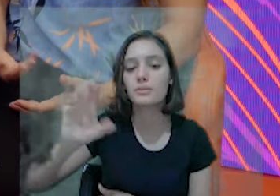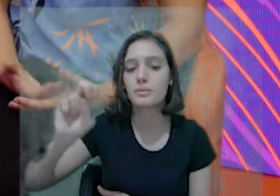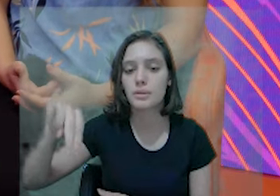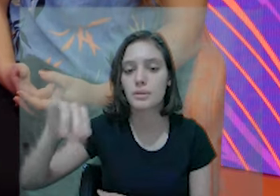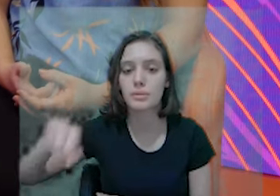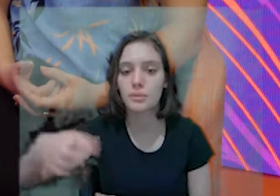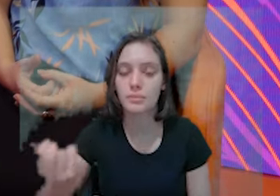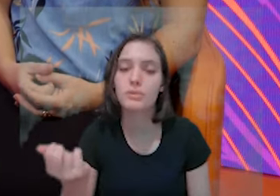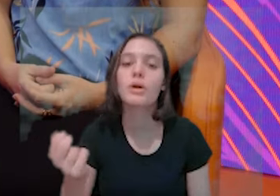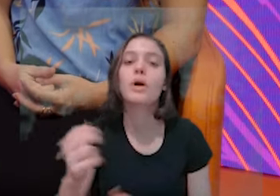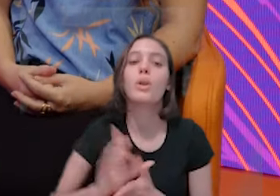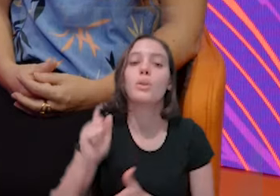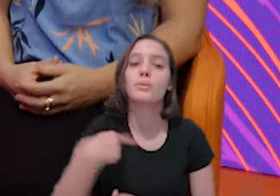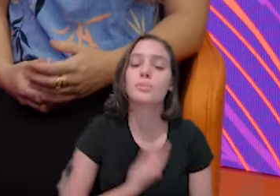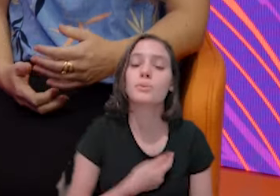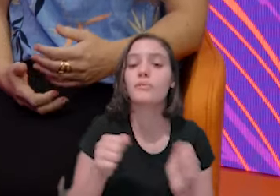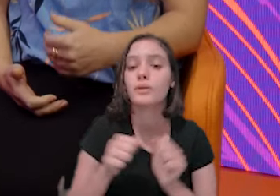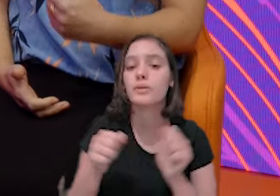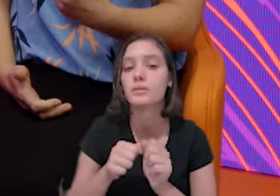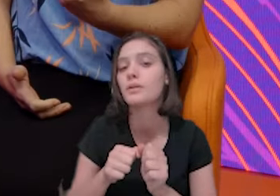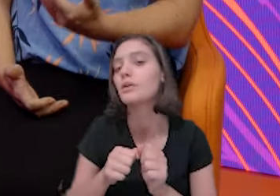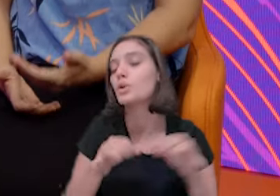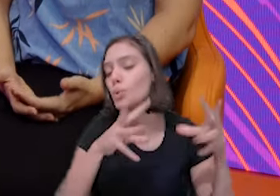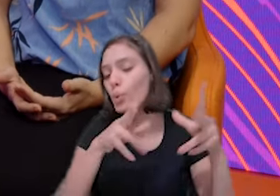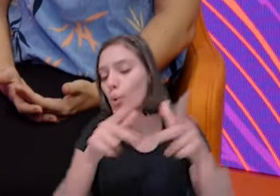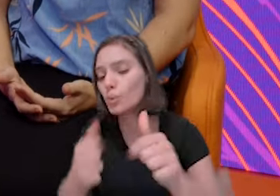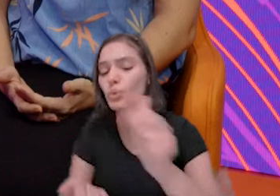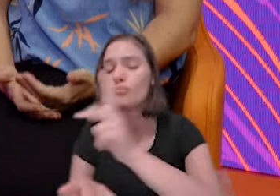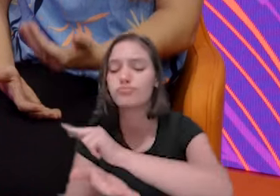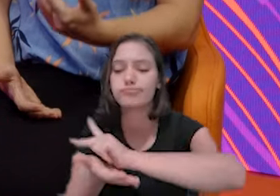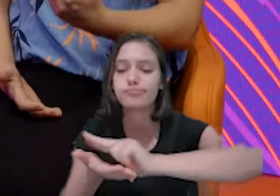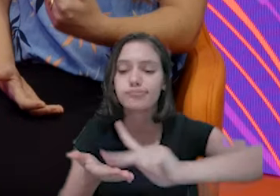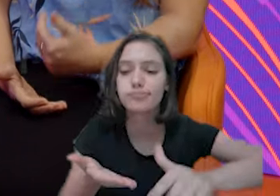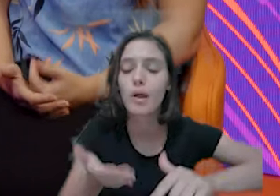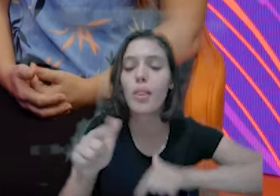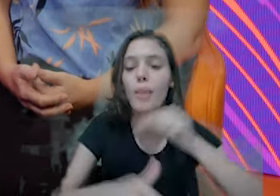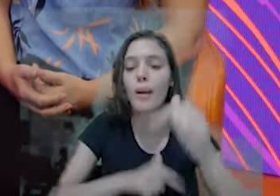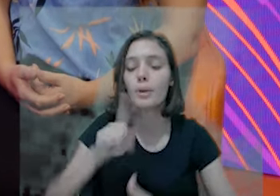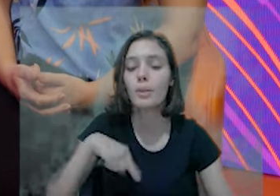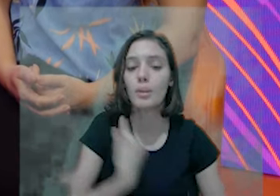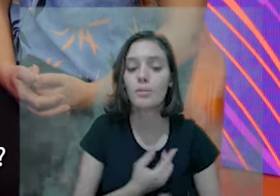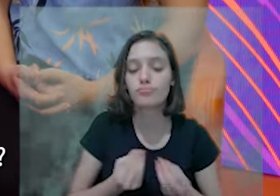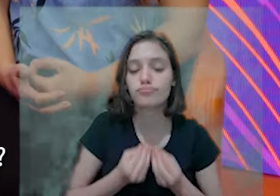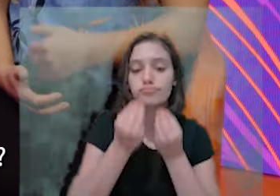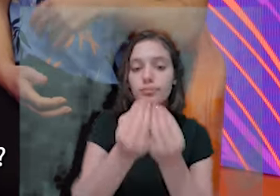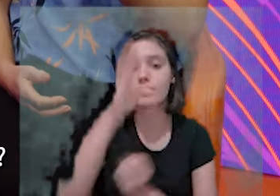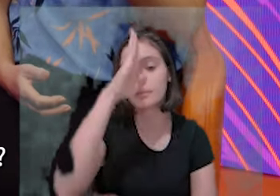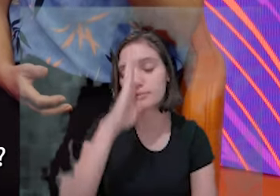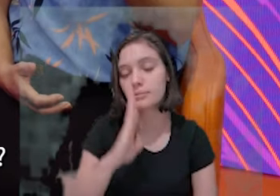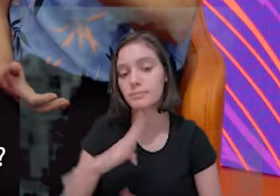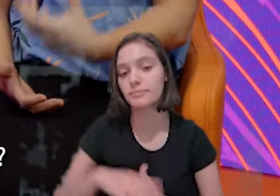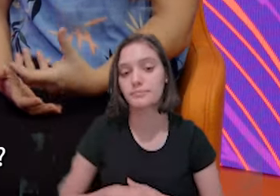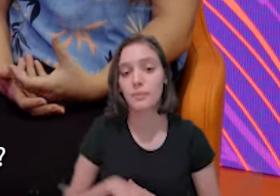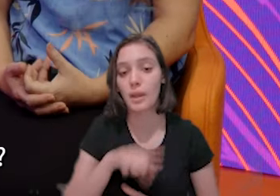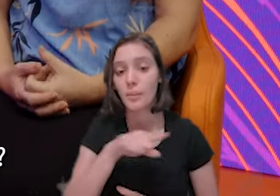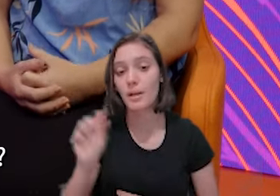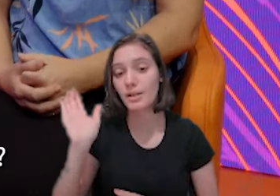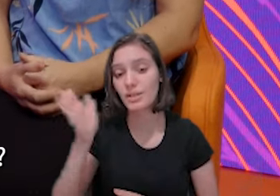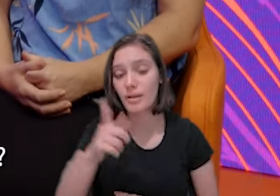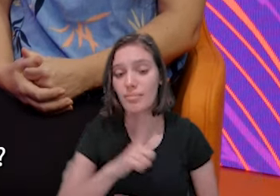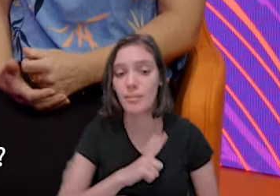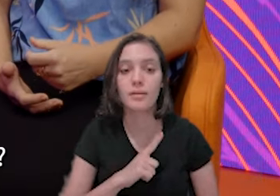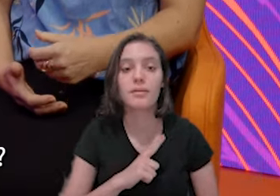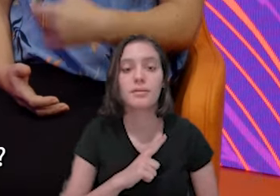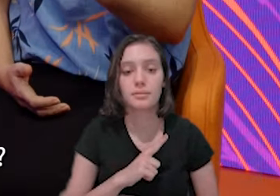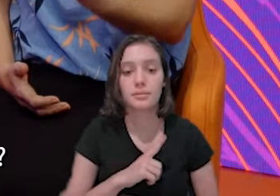gente também oferece gratuitamente. E para quem já tem uma empresa, o atendimento também é feito. Então, olha, eu já tenho um CNPJ,